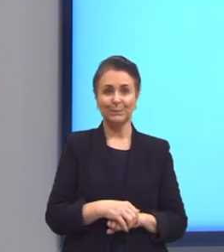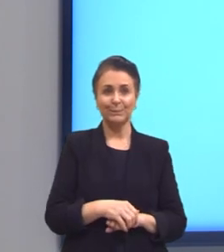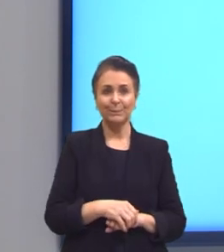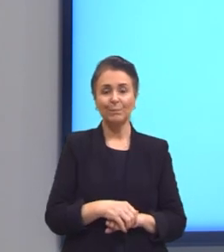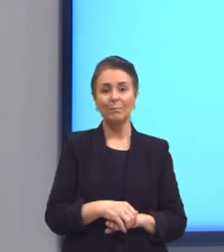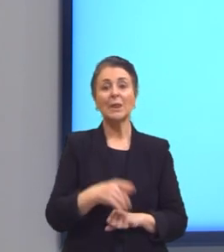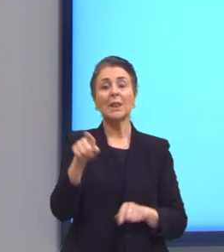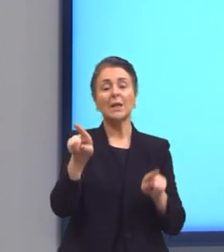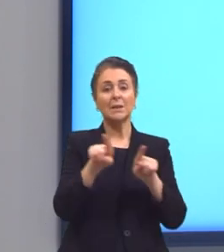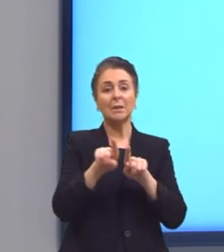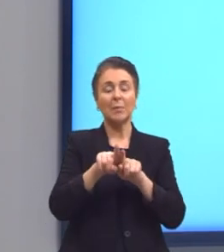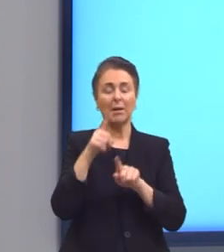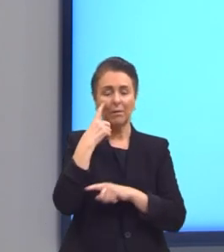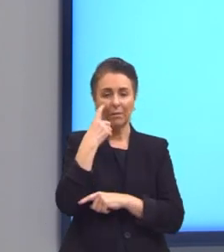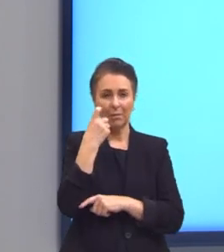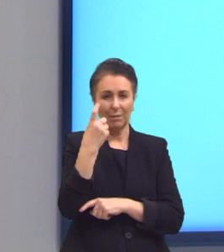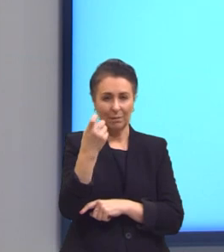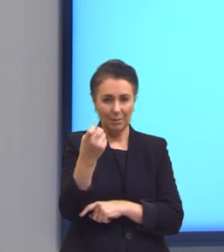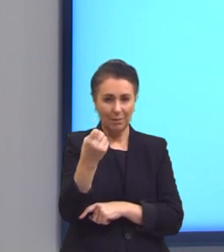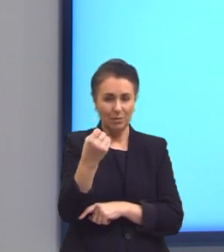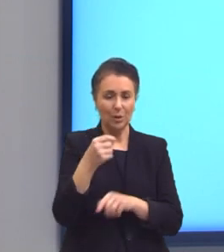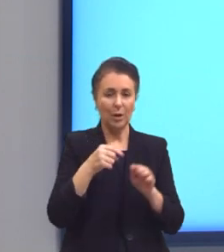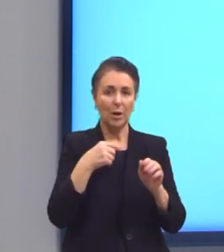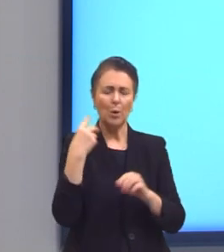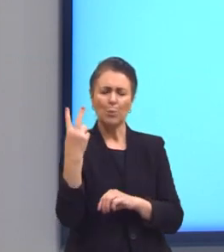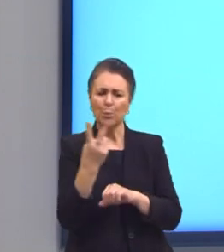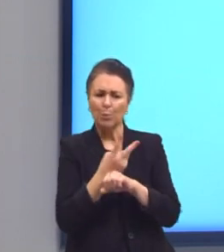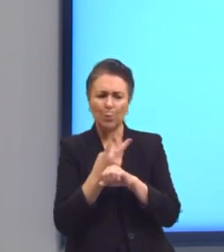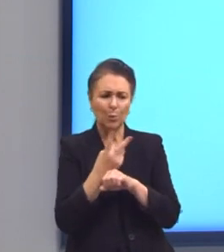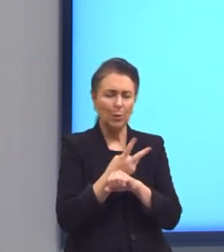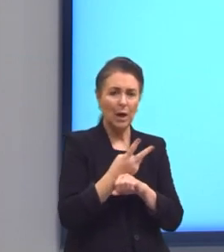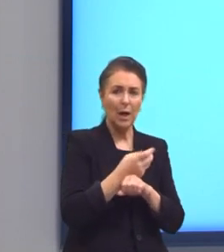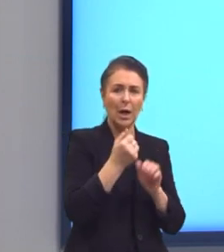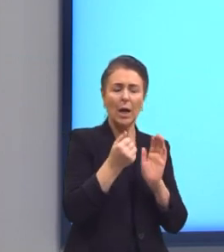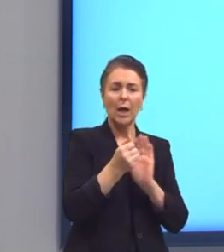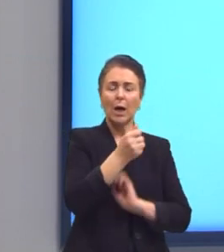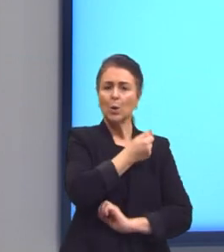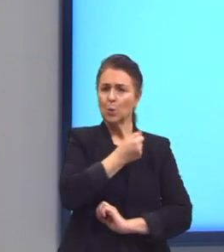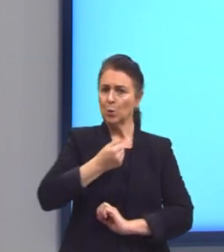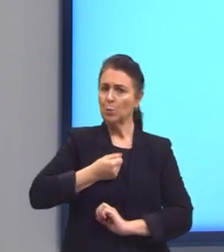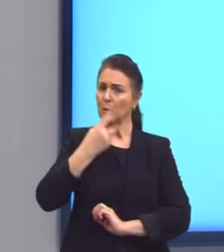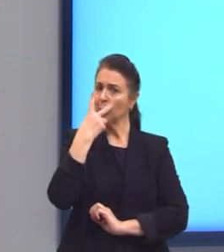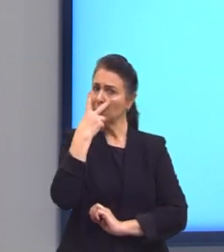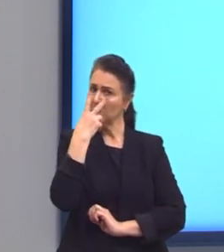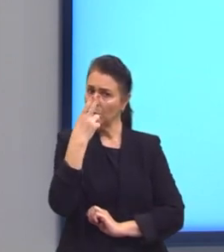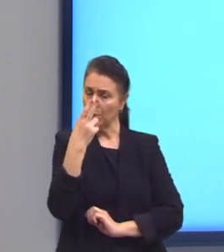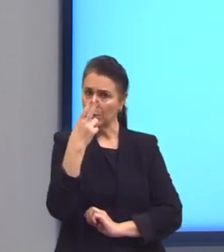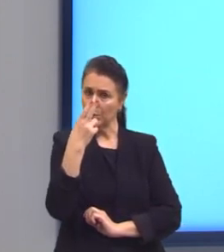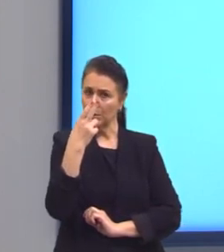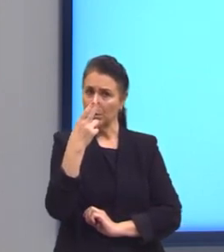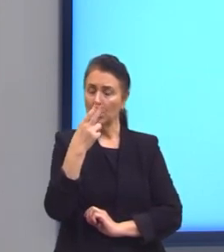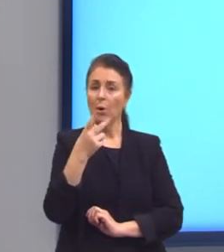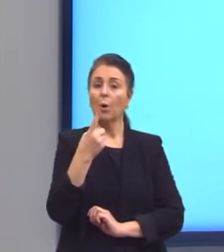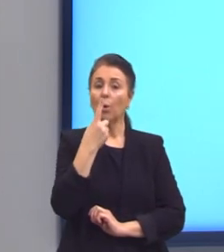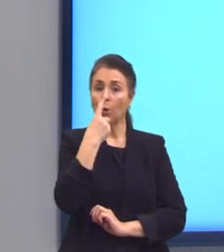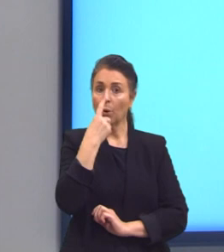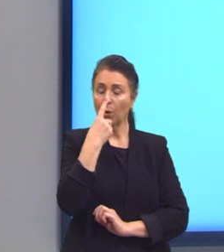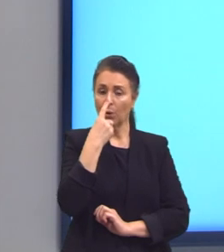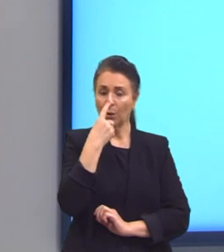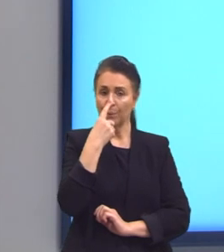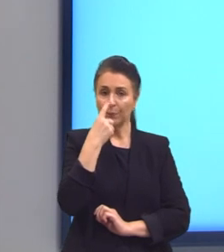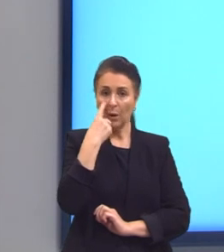Outra coisa interessante é procurar algarismos que já são iguais, né? Aqui nós temos o exemplo, tá?